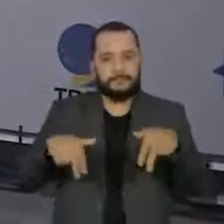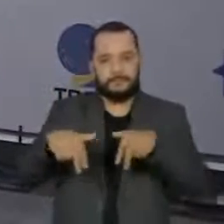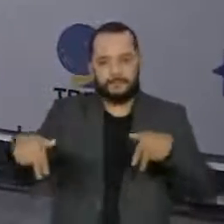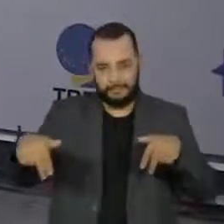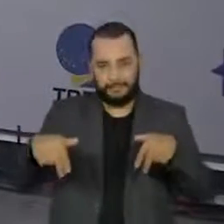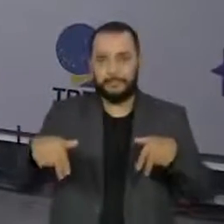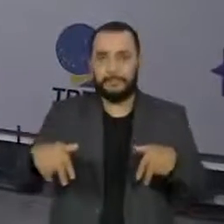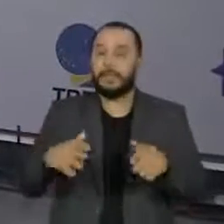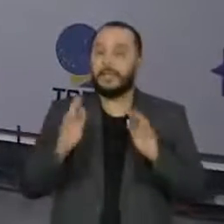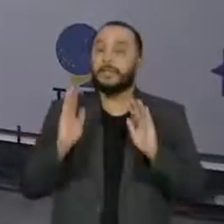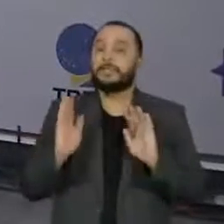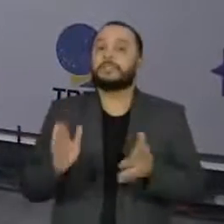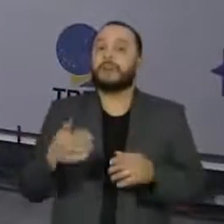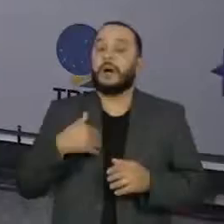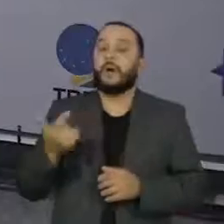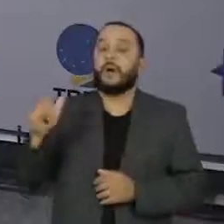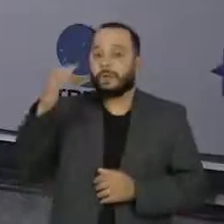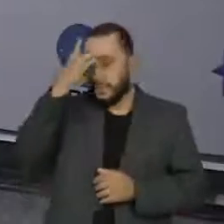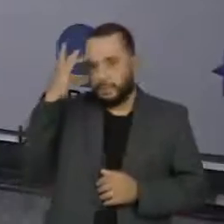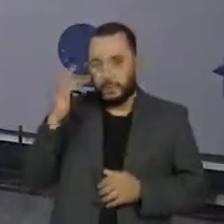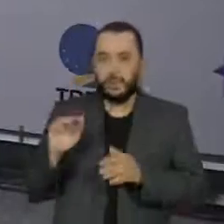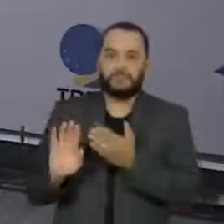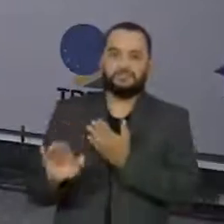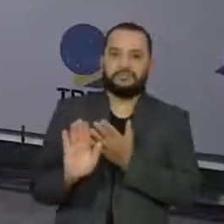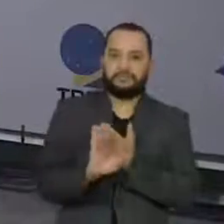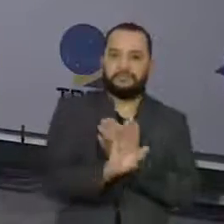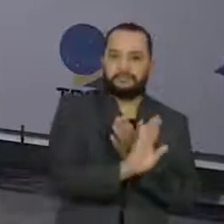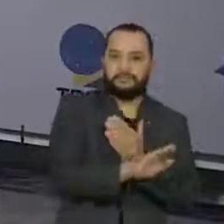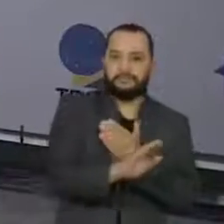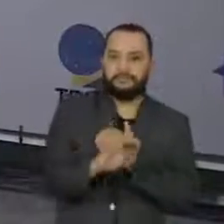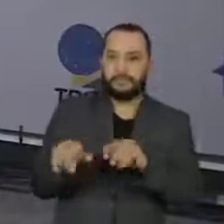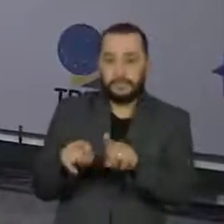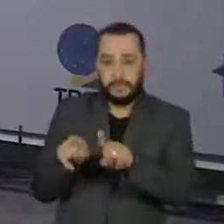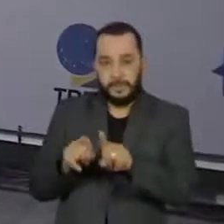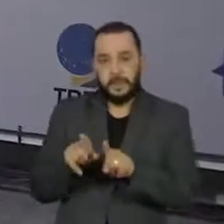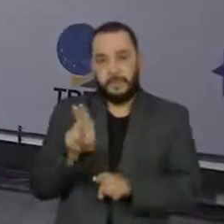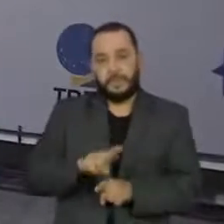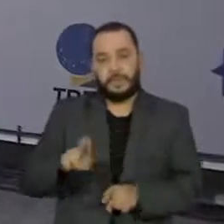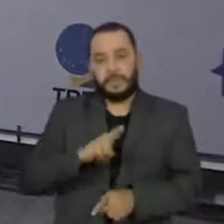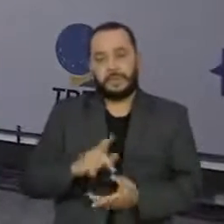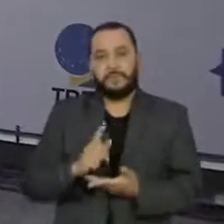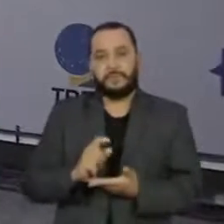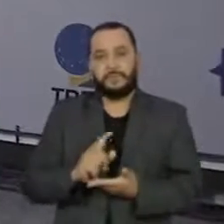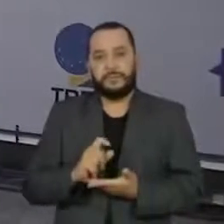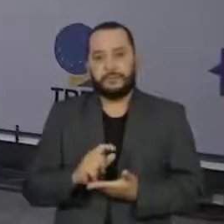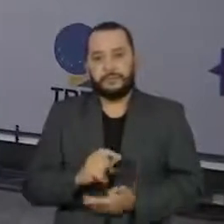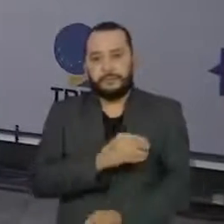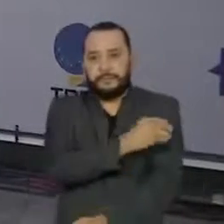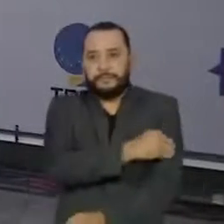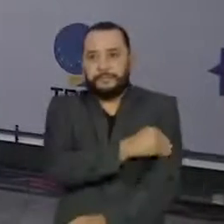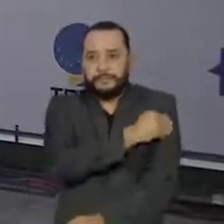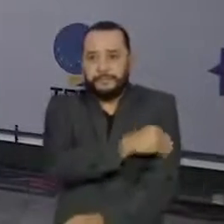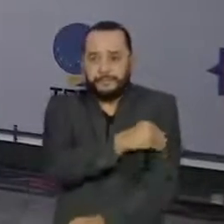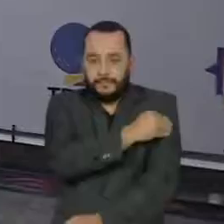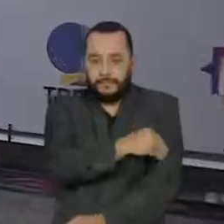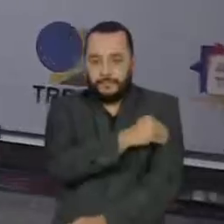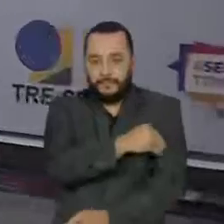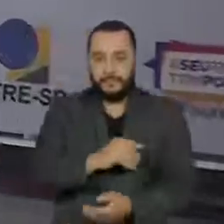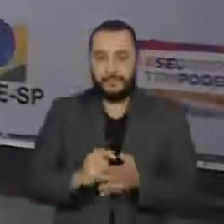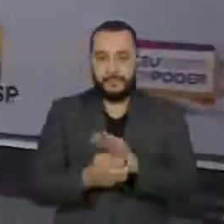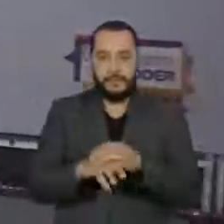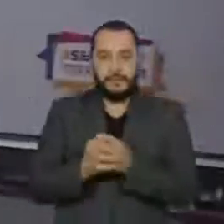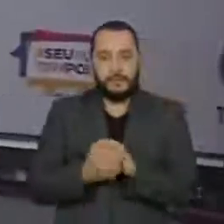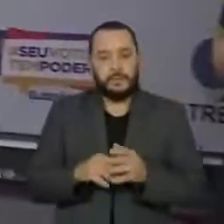entre os outros eleitores e usar álcool gel. Mas vamos ainda tirar algumas dúvidas que sobraram do primeiro